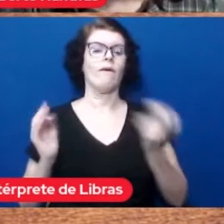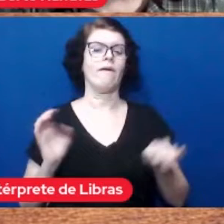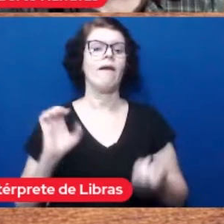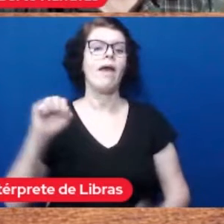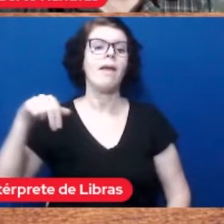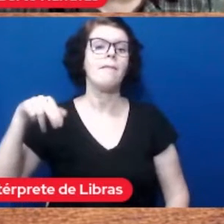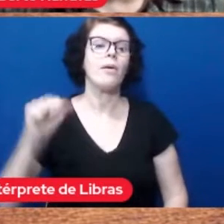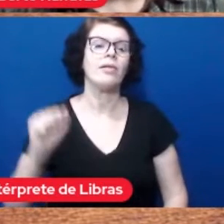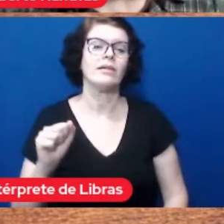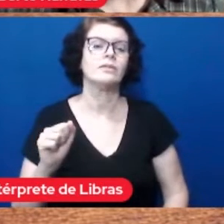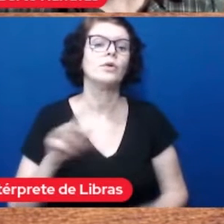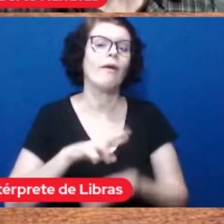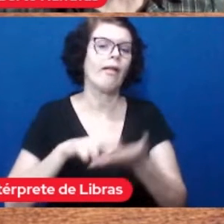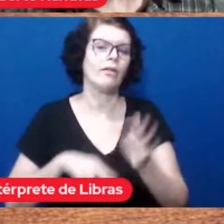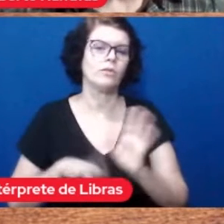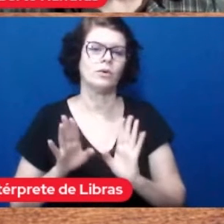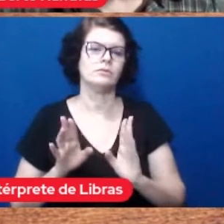relator